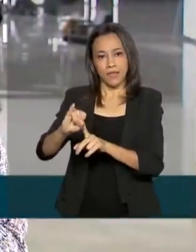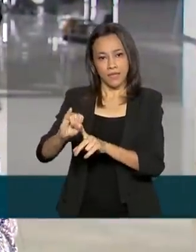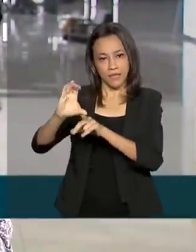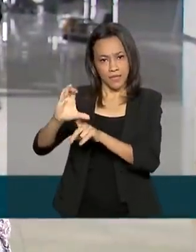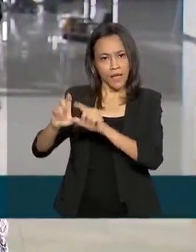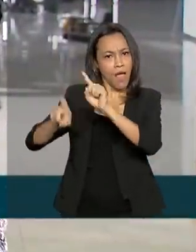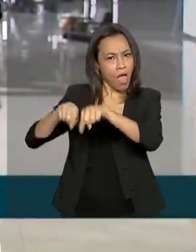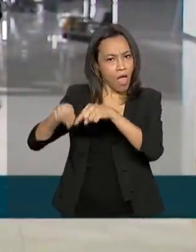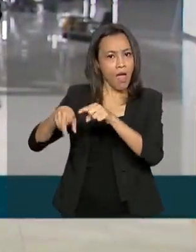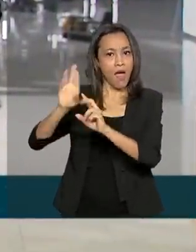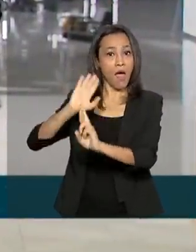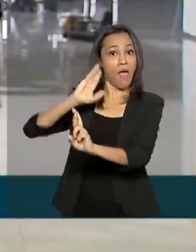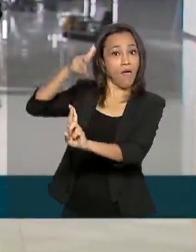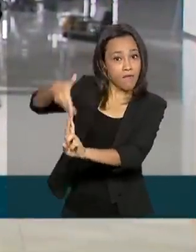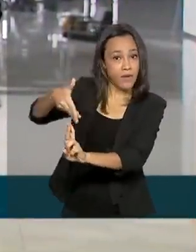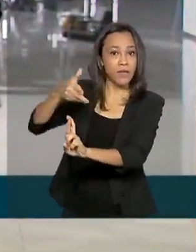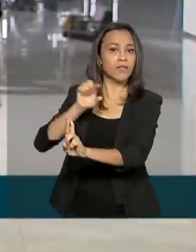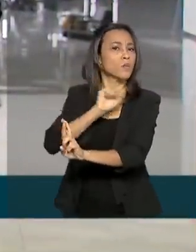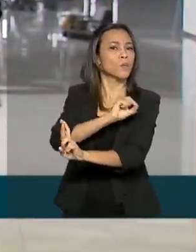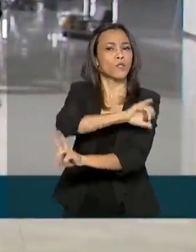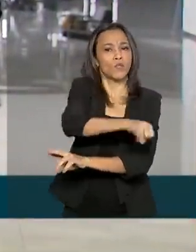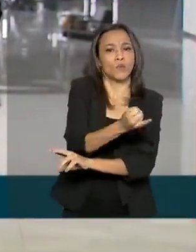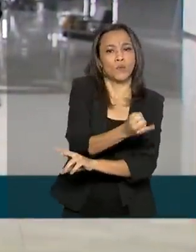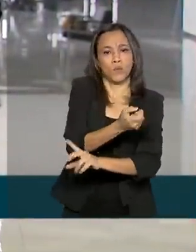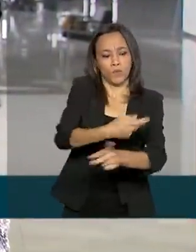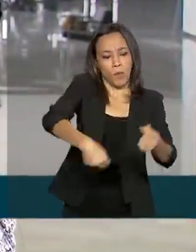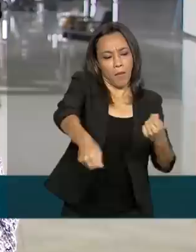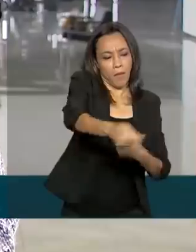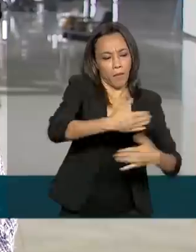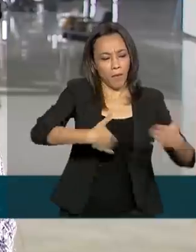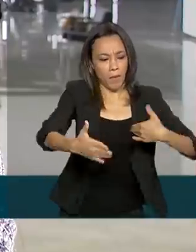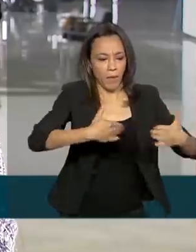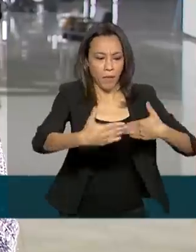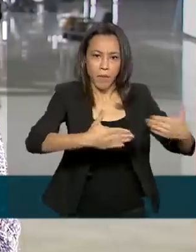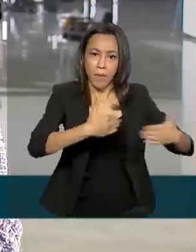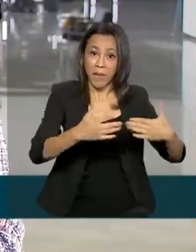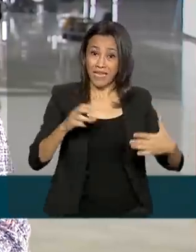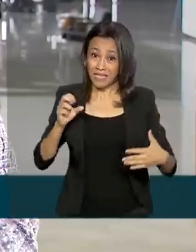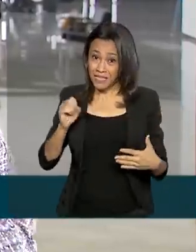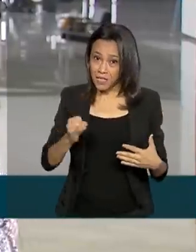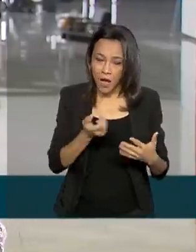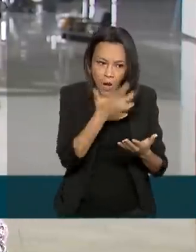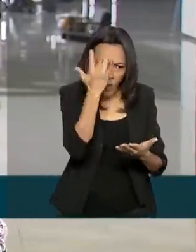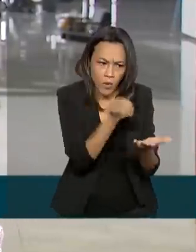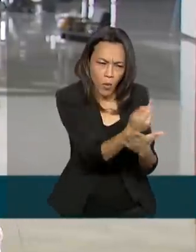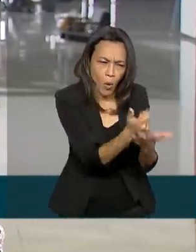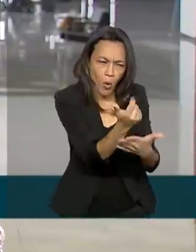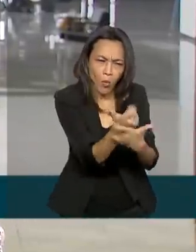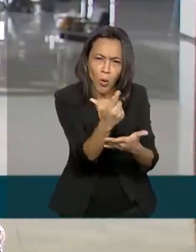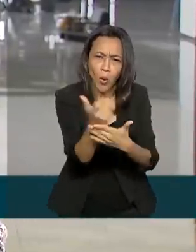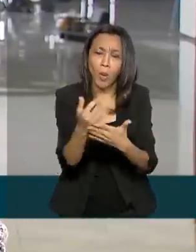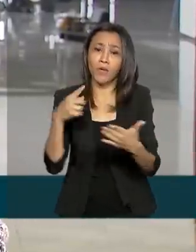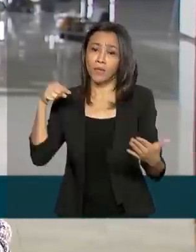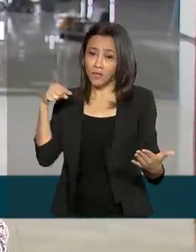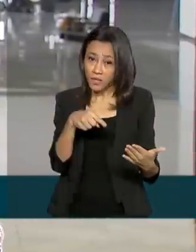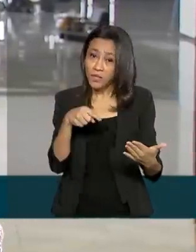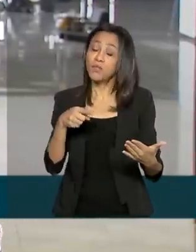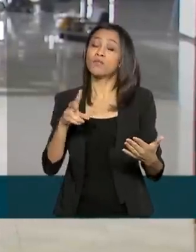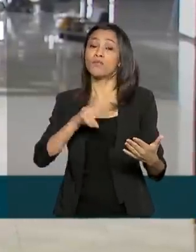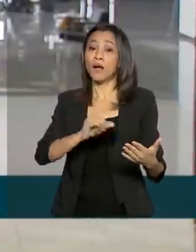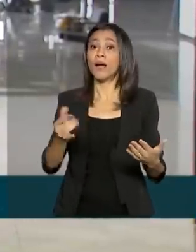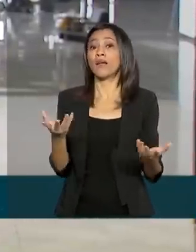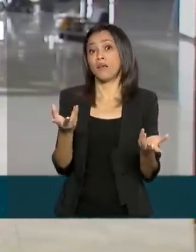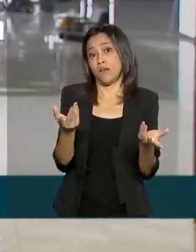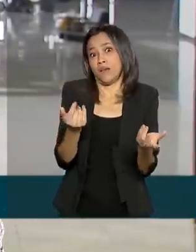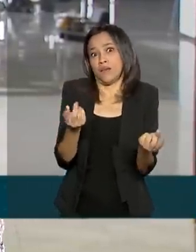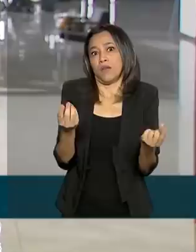taxas de juros do mercado. Então, se o consumo está alto e pode impactar na meta de inflação anual